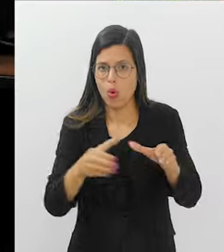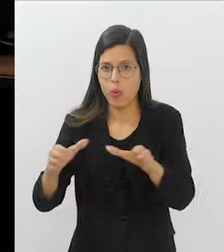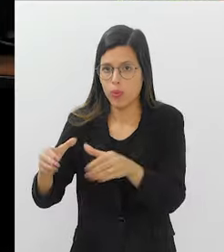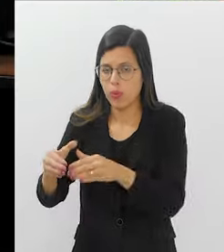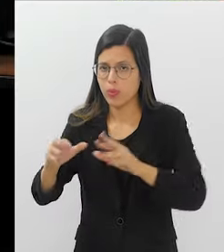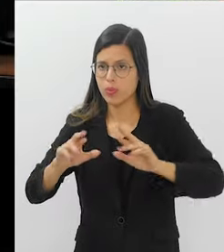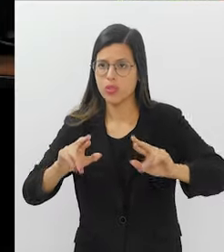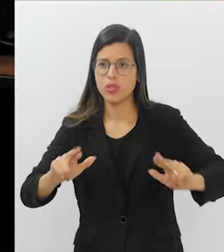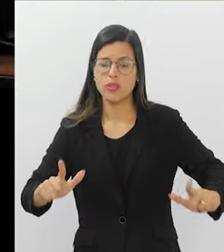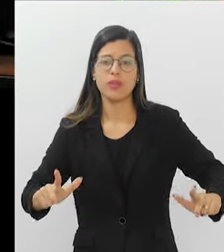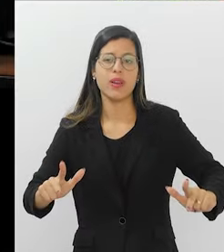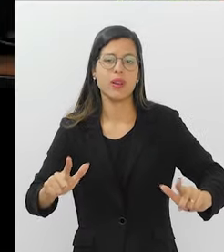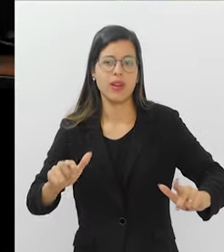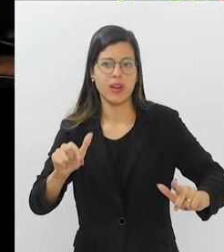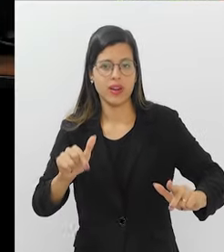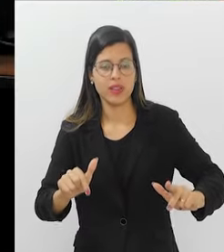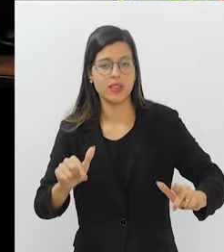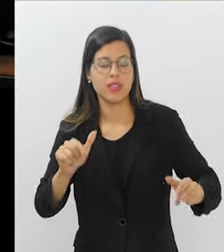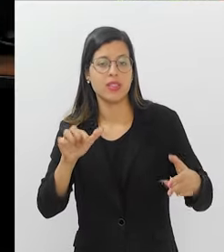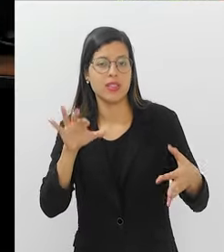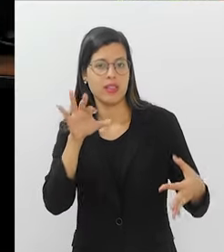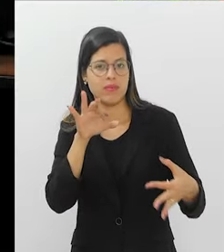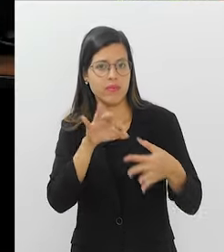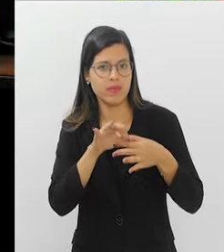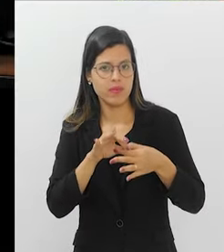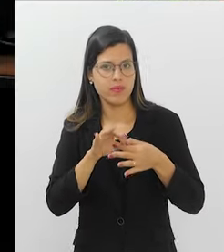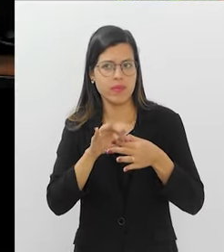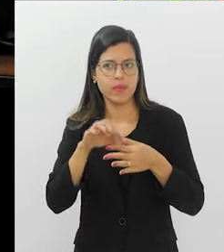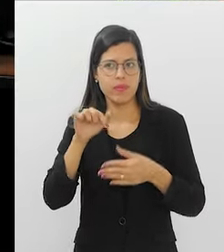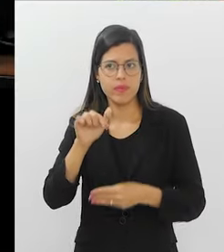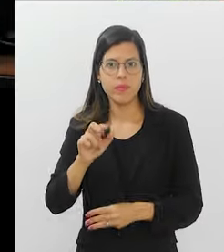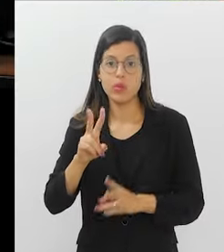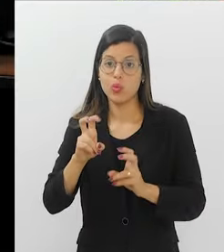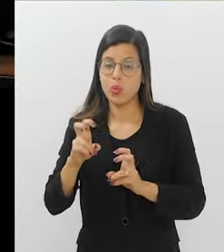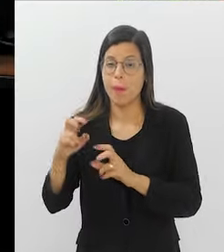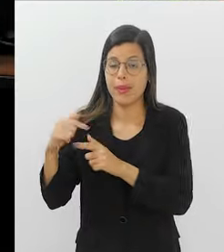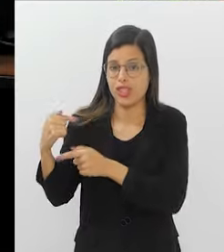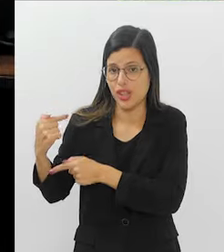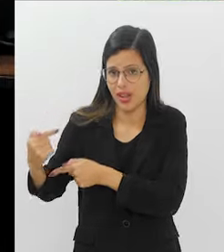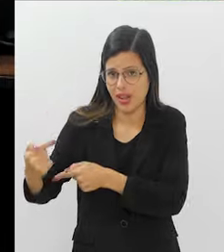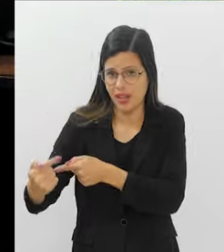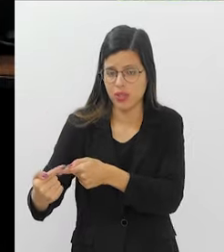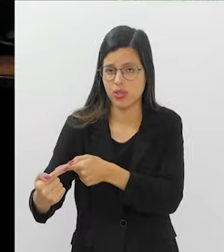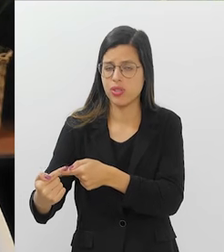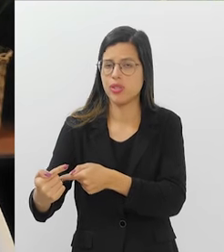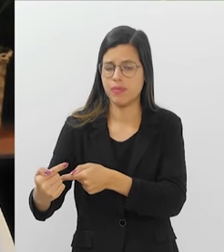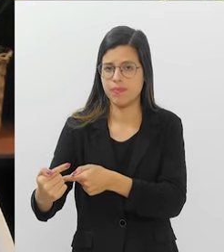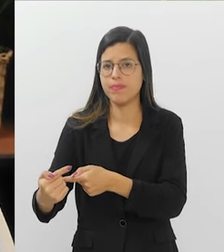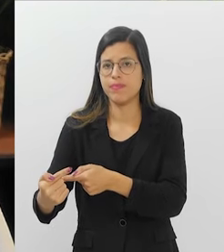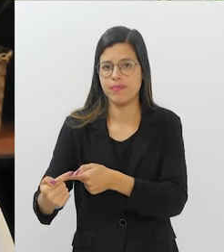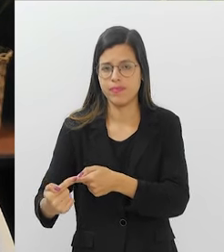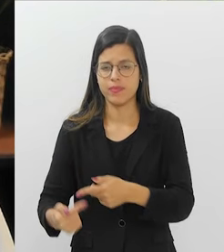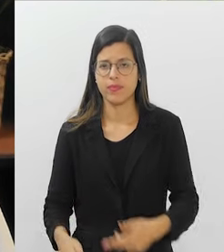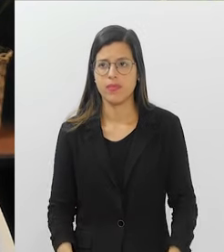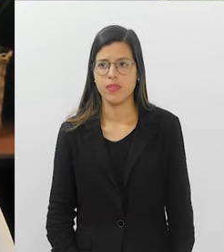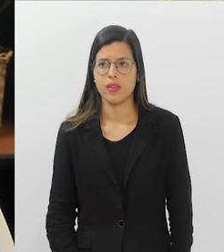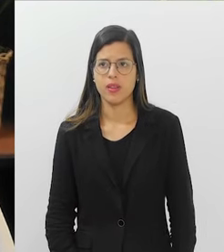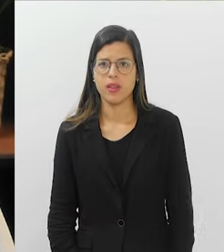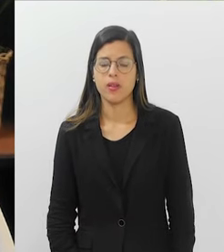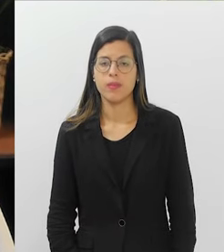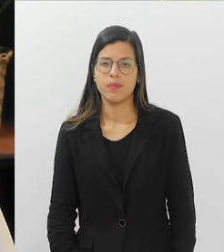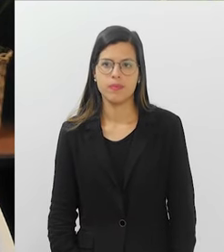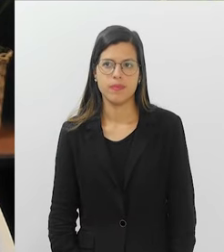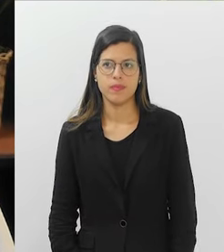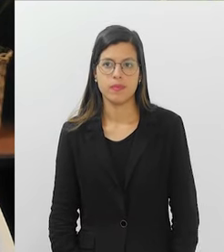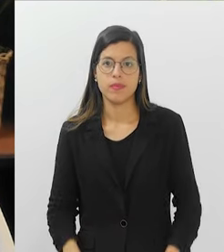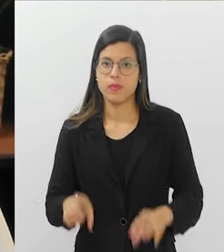diferentes, né? Está realmente muito relacionada a uma questão genética. e o